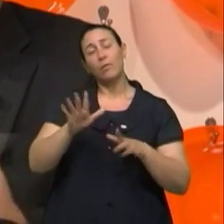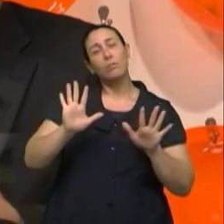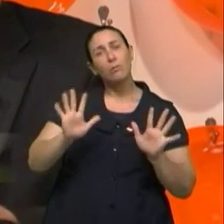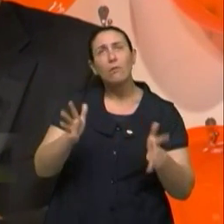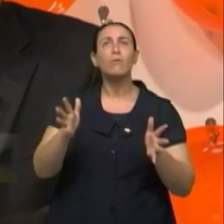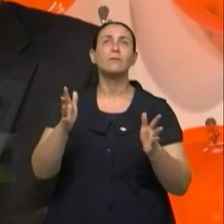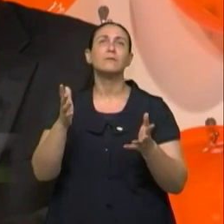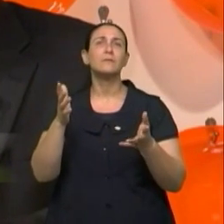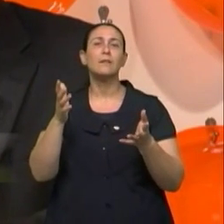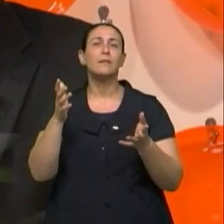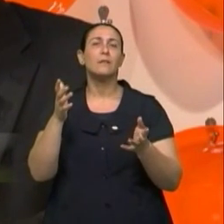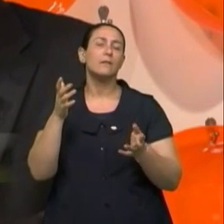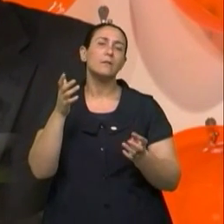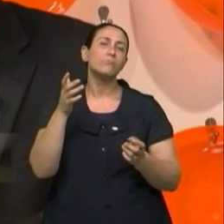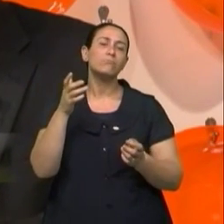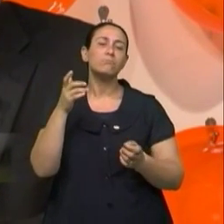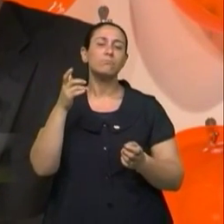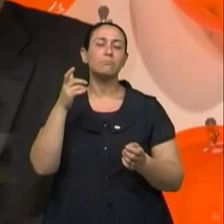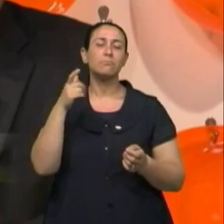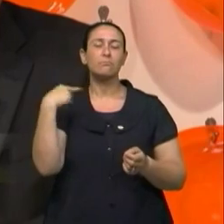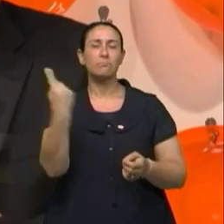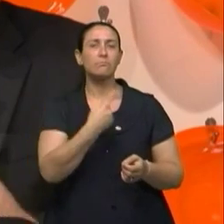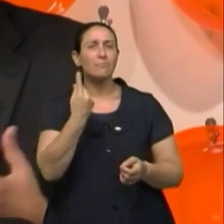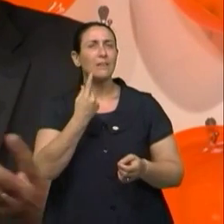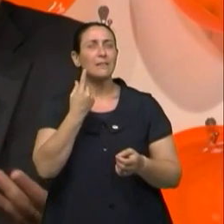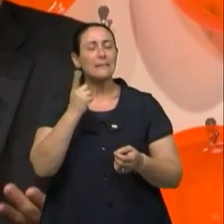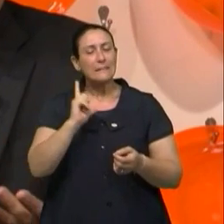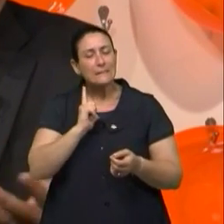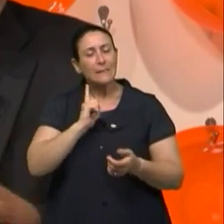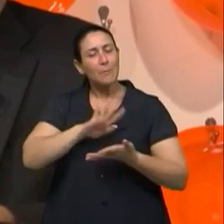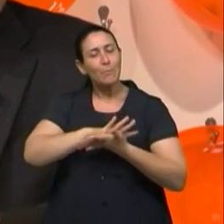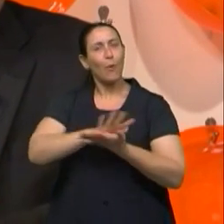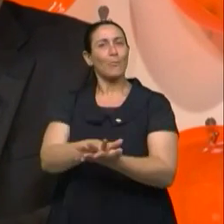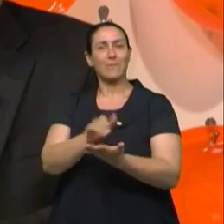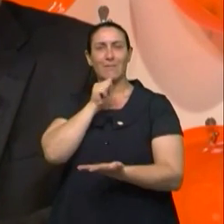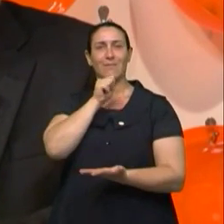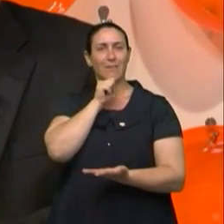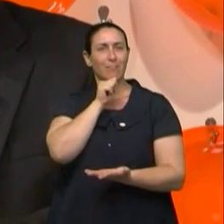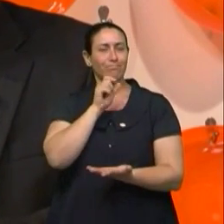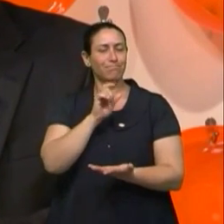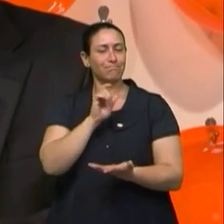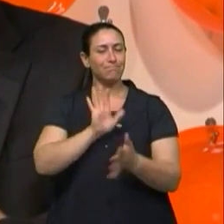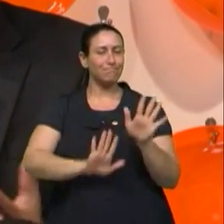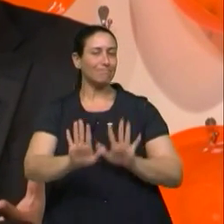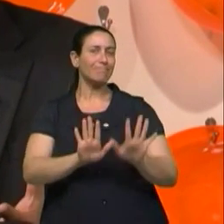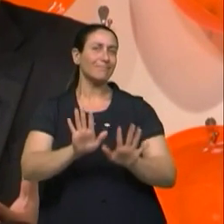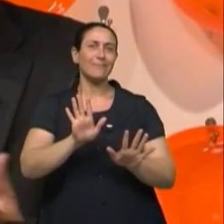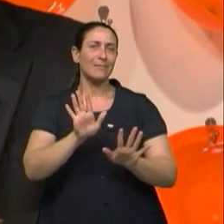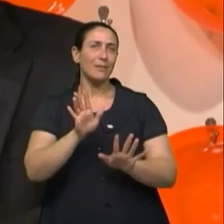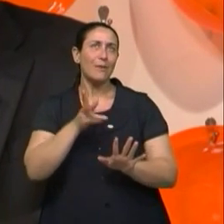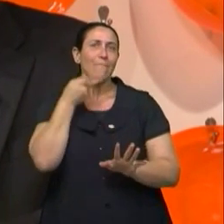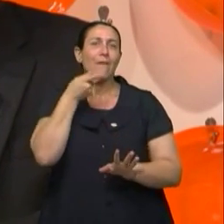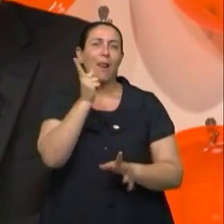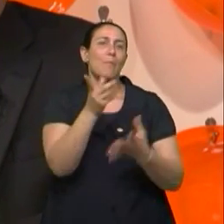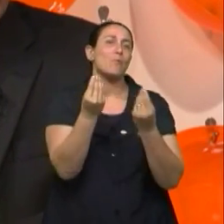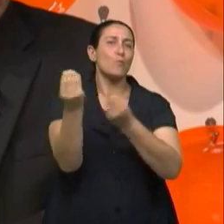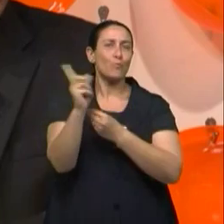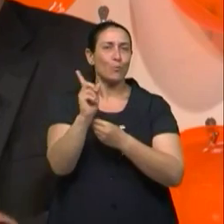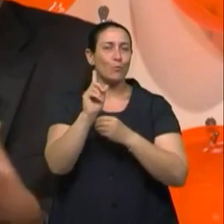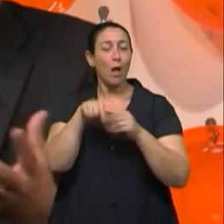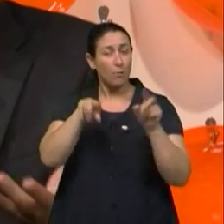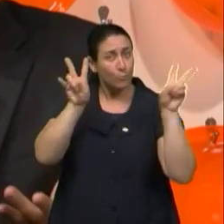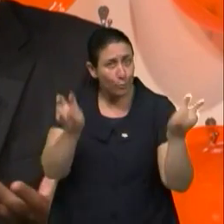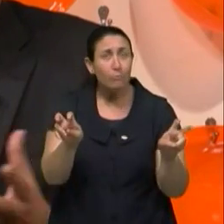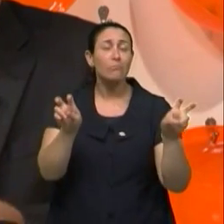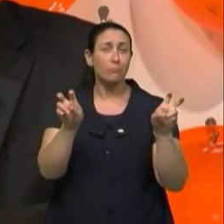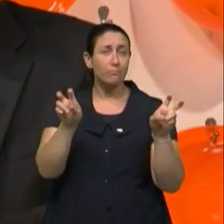ainda, por um grande preconceito, a gente ainda fale pouco, né, ou pelo